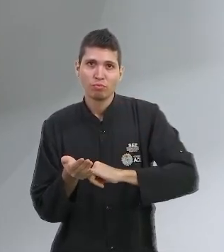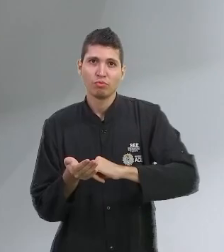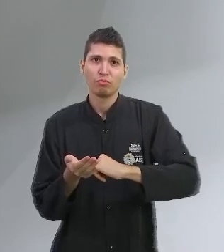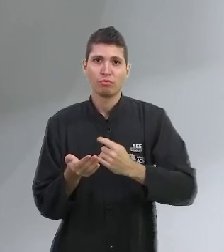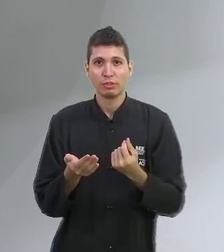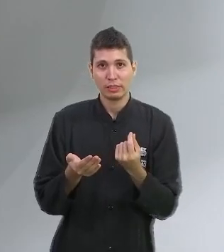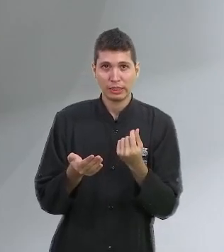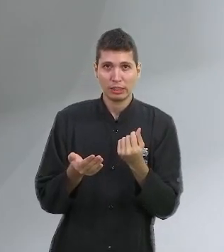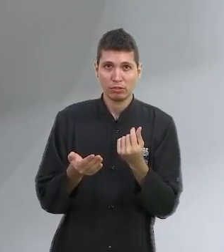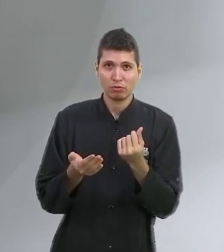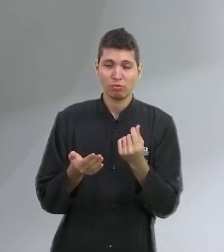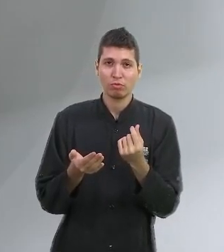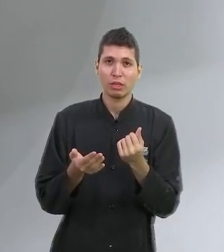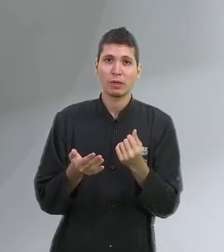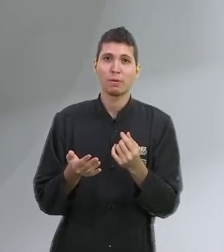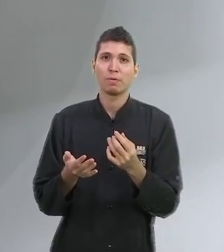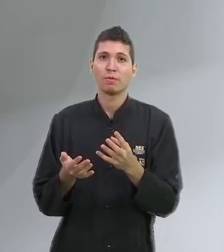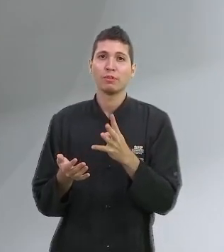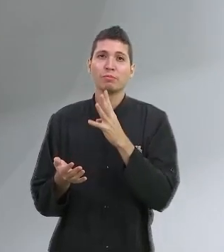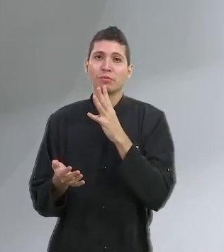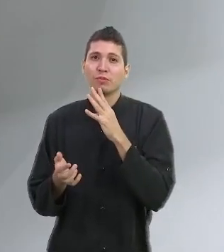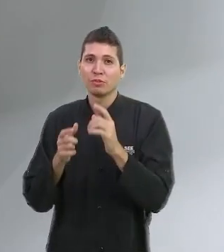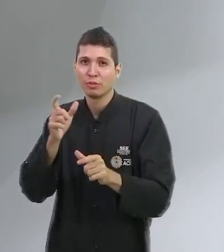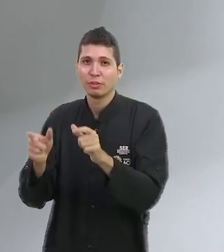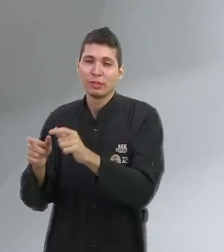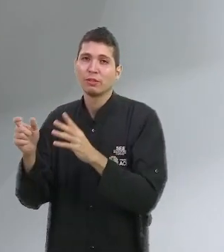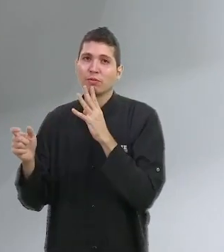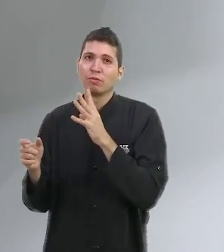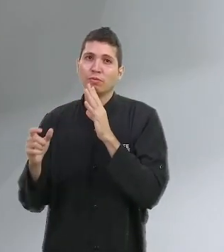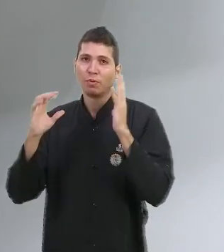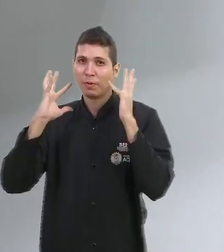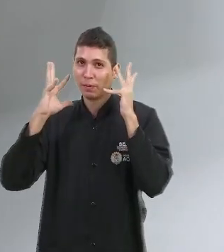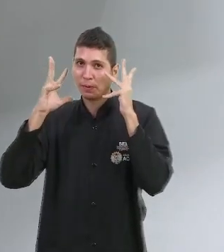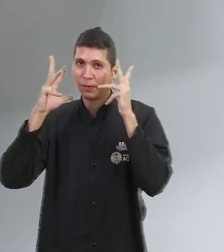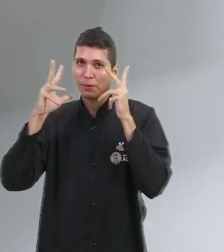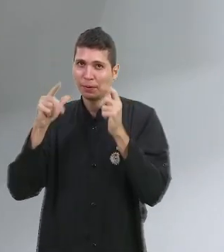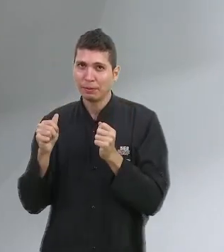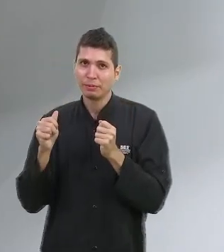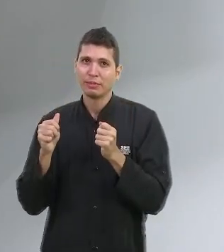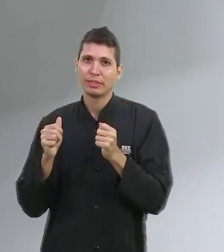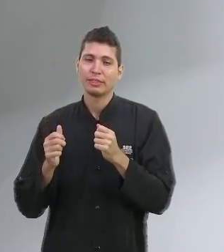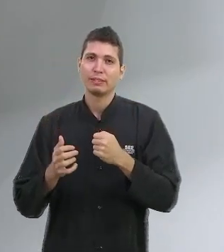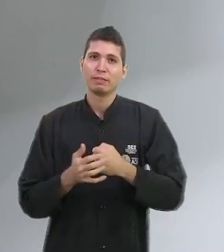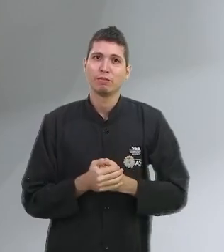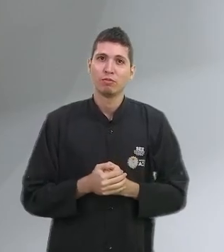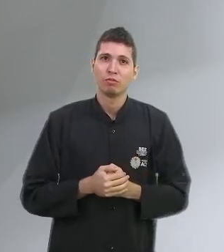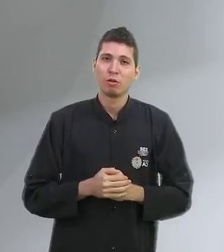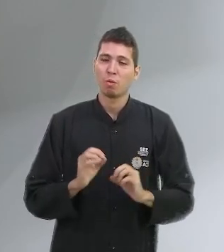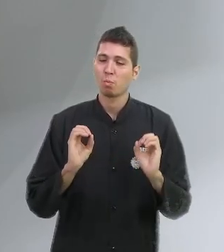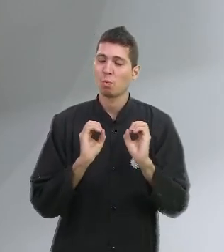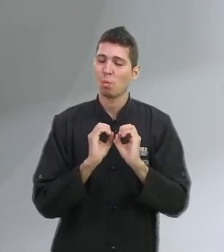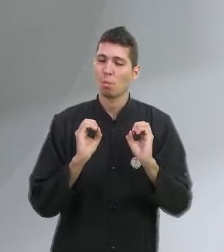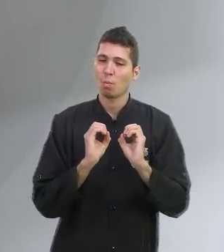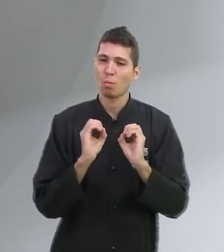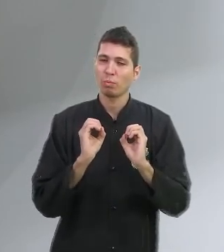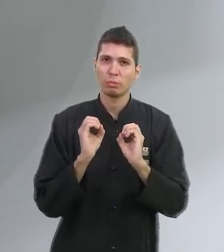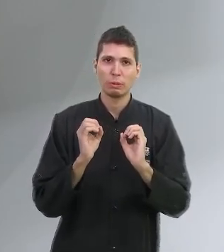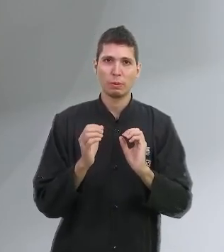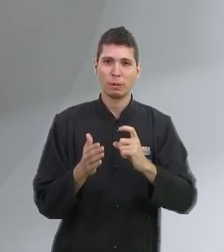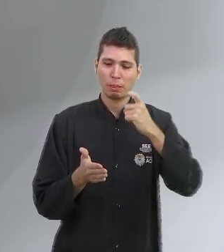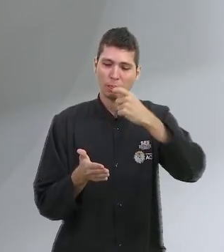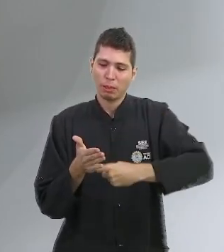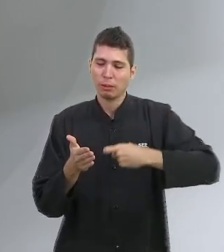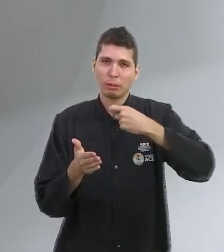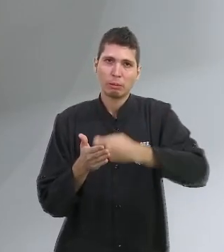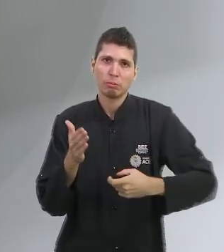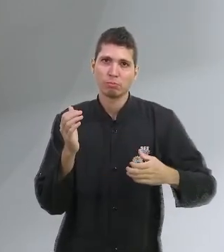bastante. Mas aqui é isento e não tem nenhuma taxa de manutenção. Isso é muito importante.